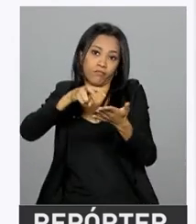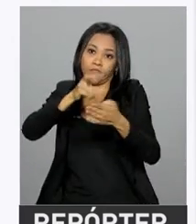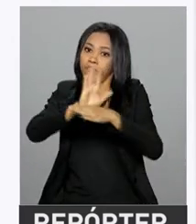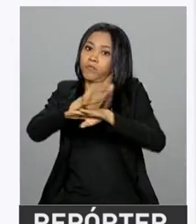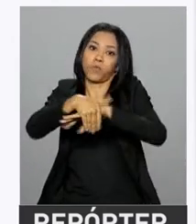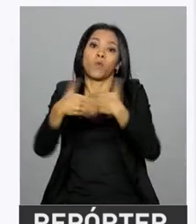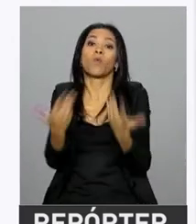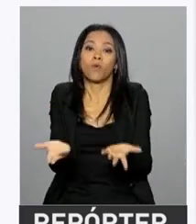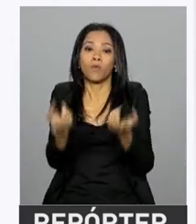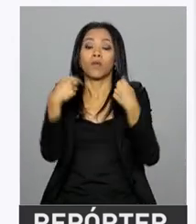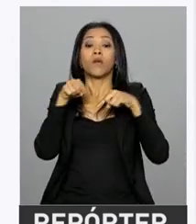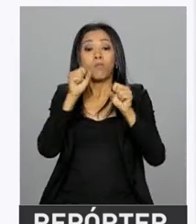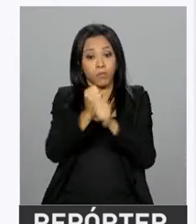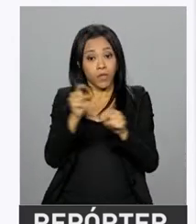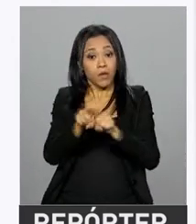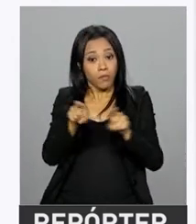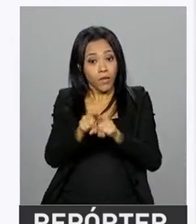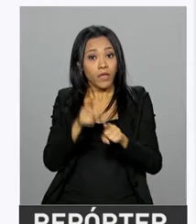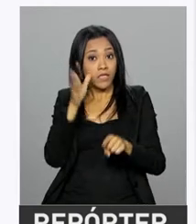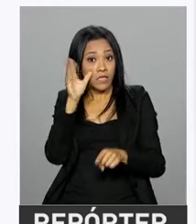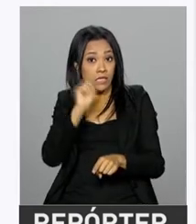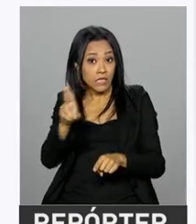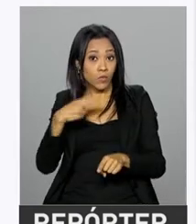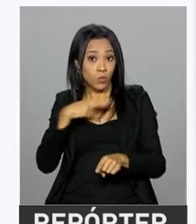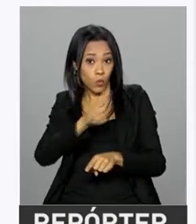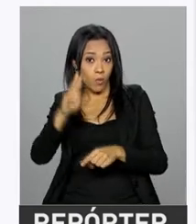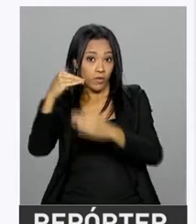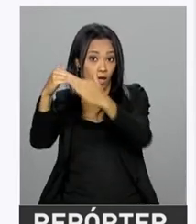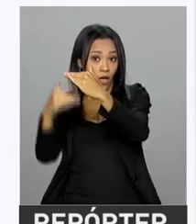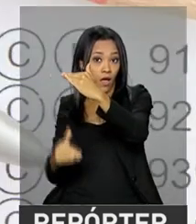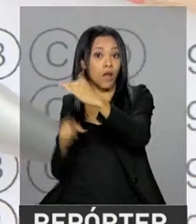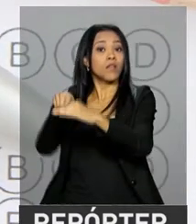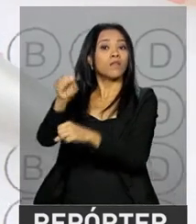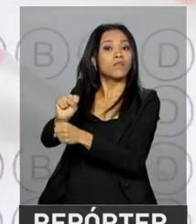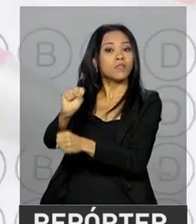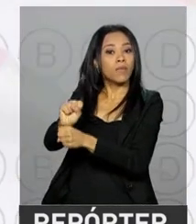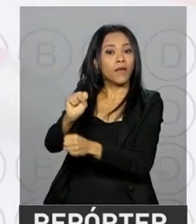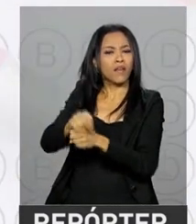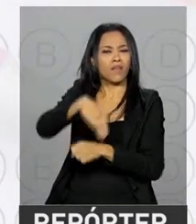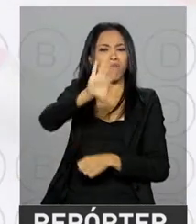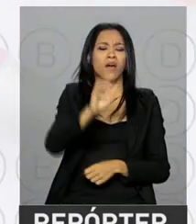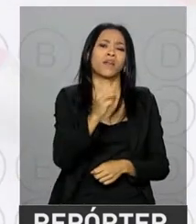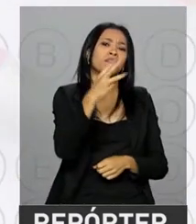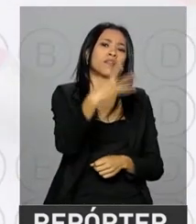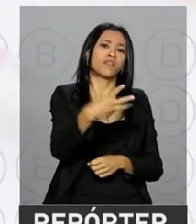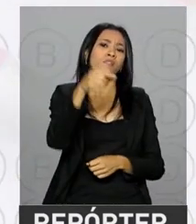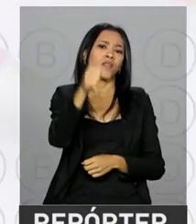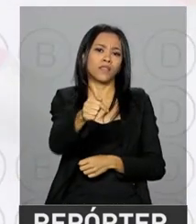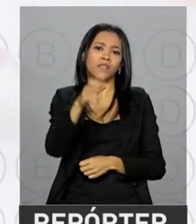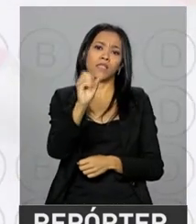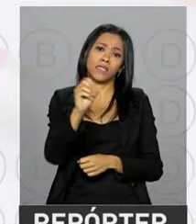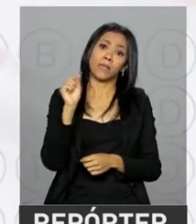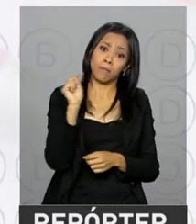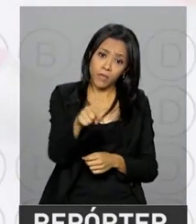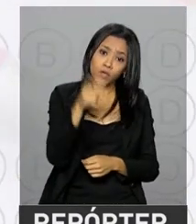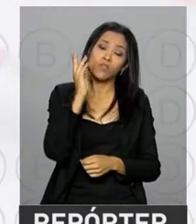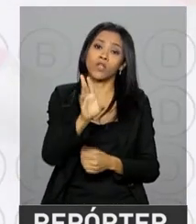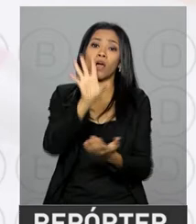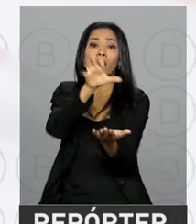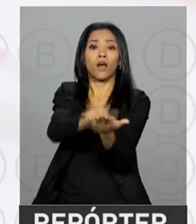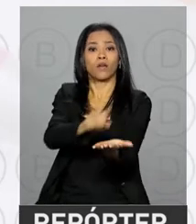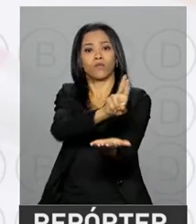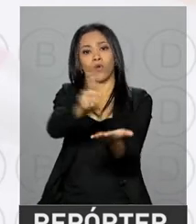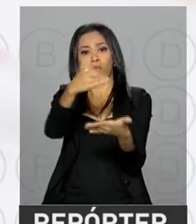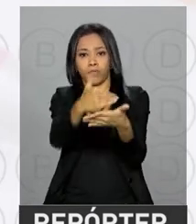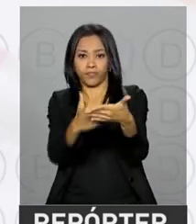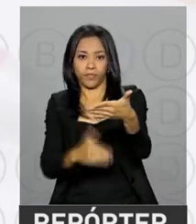também pode consultar se seu nome está na lista de espera. Mais de 370 mil estudantes se candidataram nesta edição